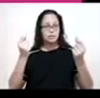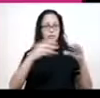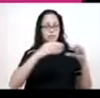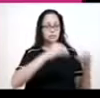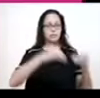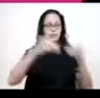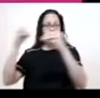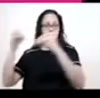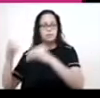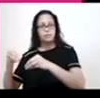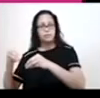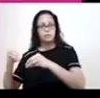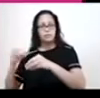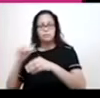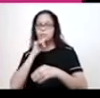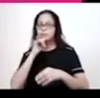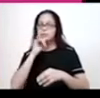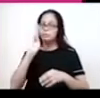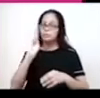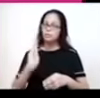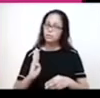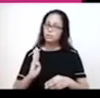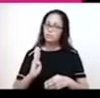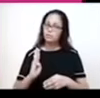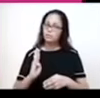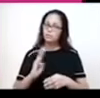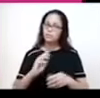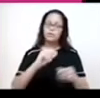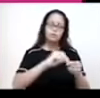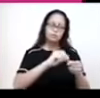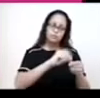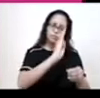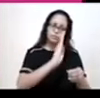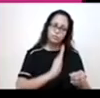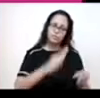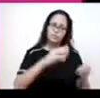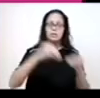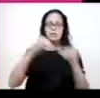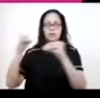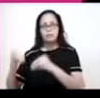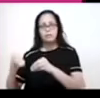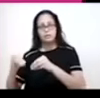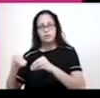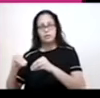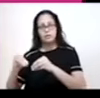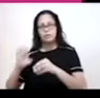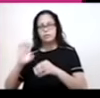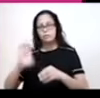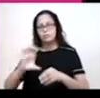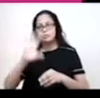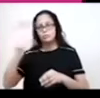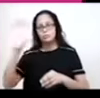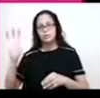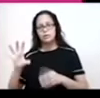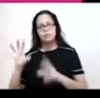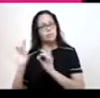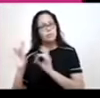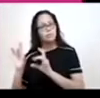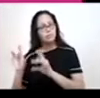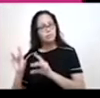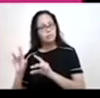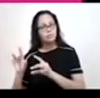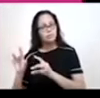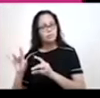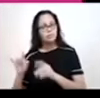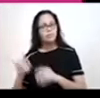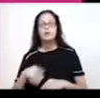era levada, por exemplo, caso do Brasil, Portugal. Tudo que era produzido aqui, Portugal levava para a Europa e vendia. Era levado para a